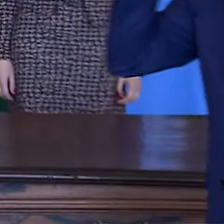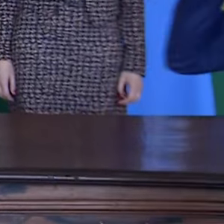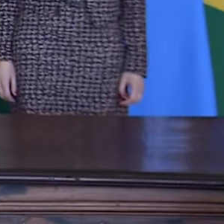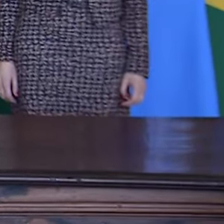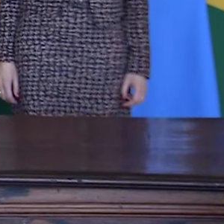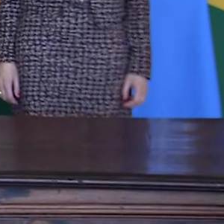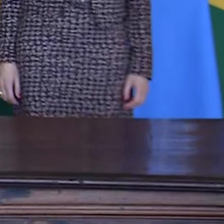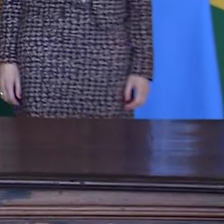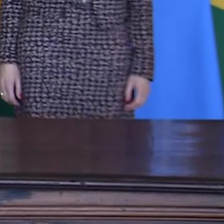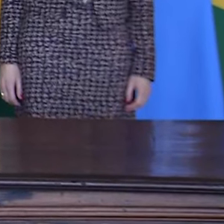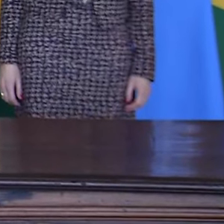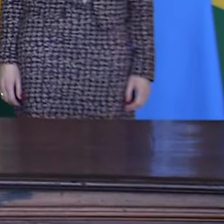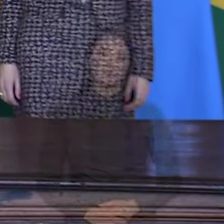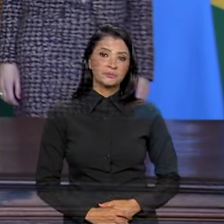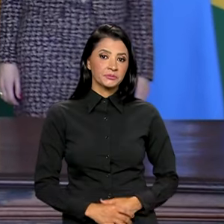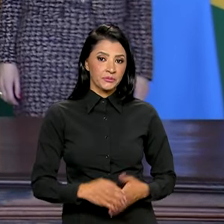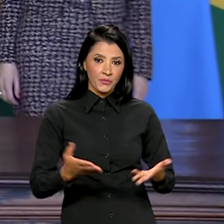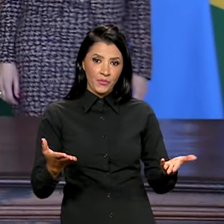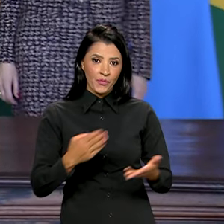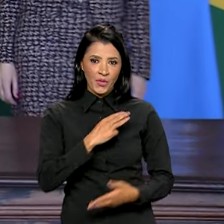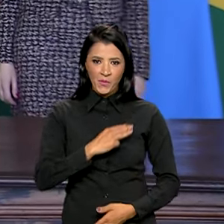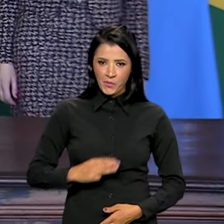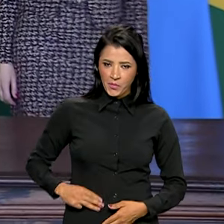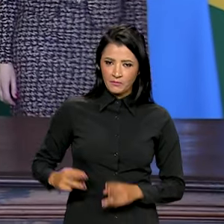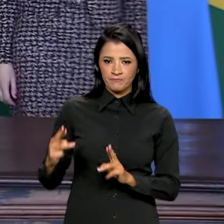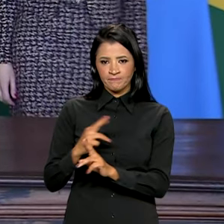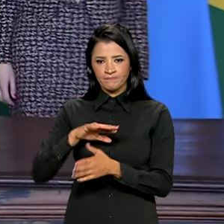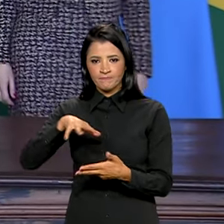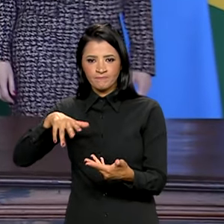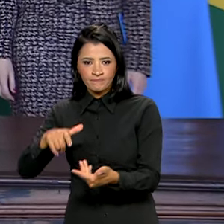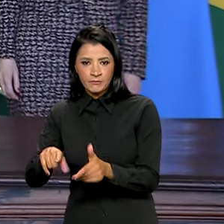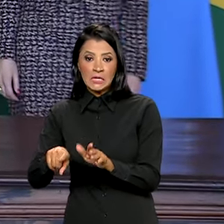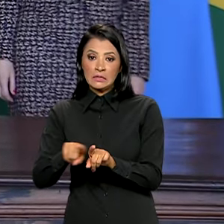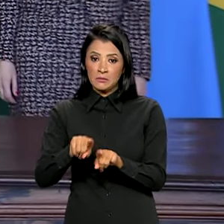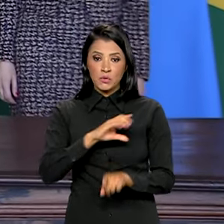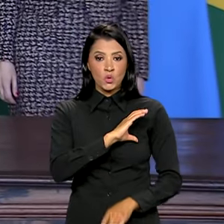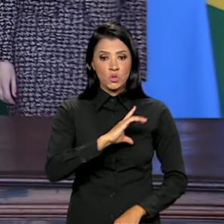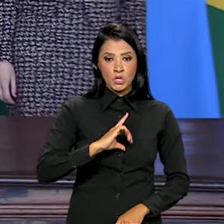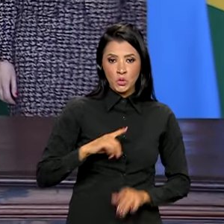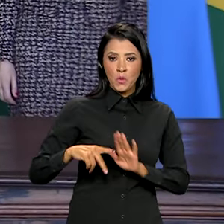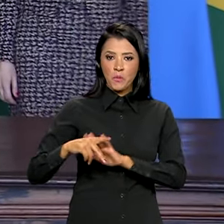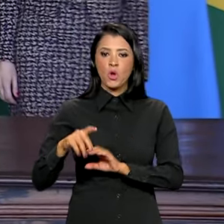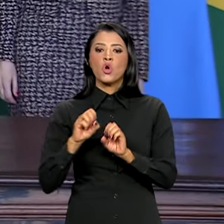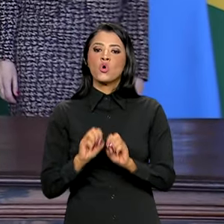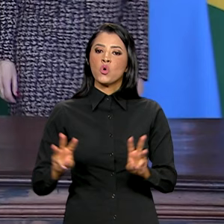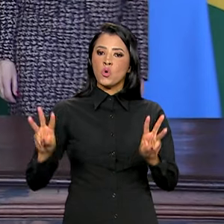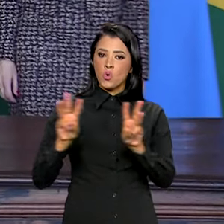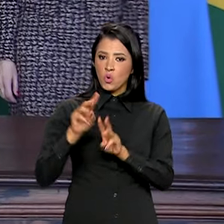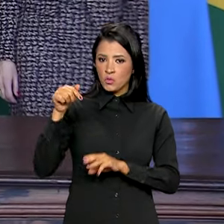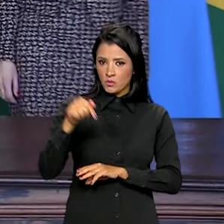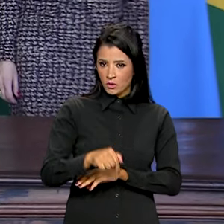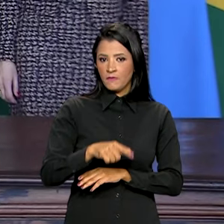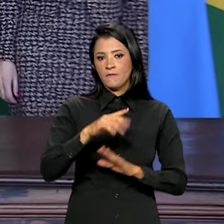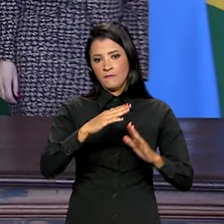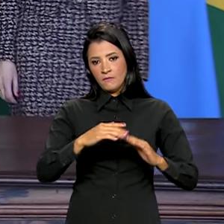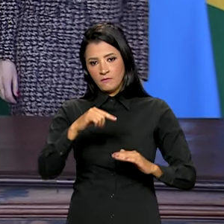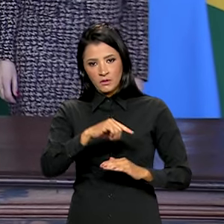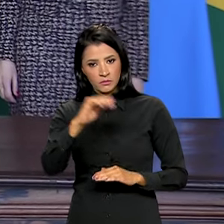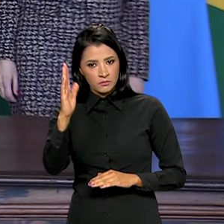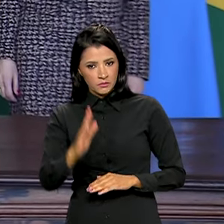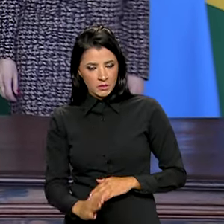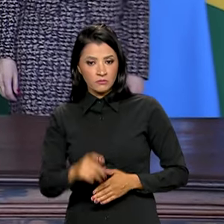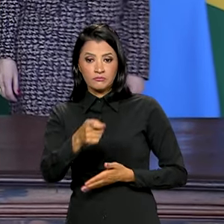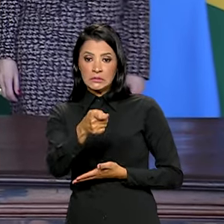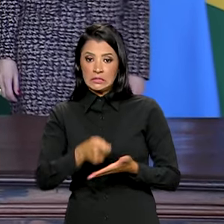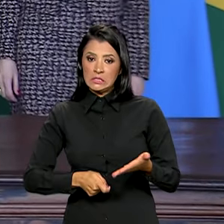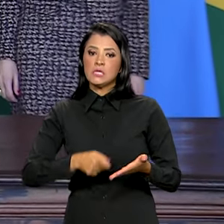Neste momento, o Ministro das Relações Exteriores e a Coordenadora Residente da ONU no Brasil assinarão o Marco de